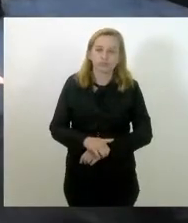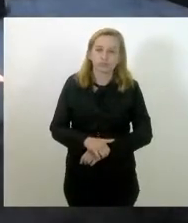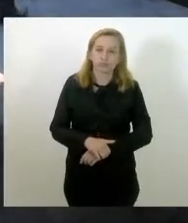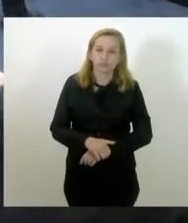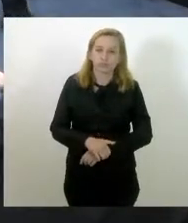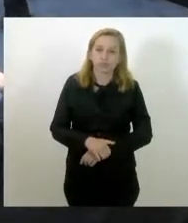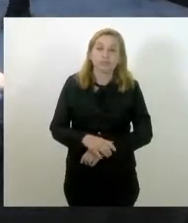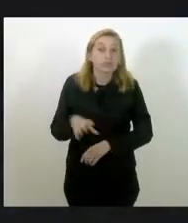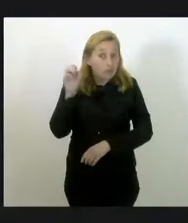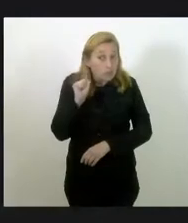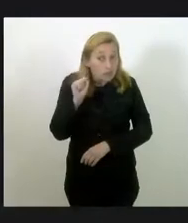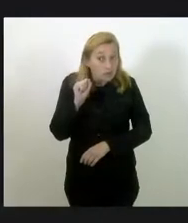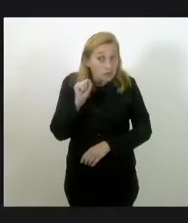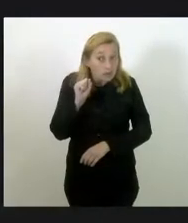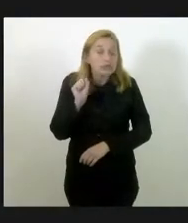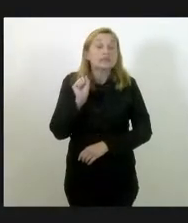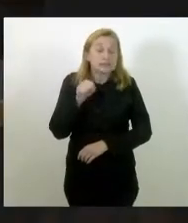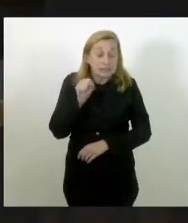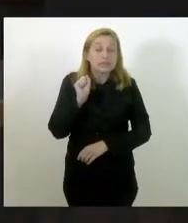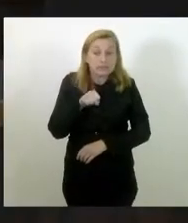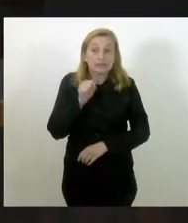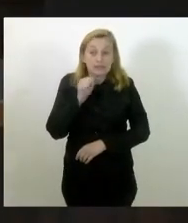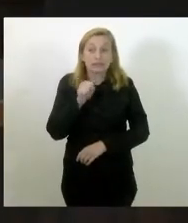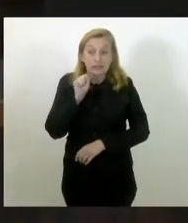Está ouvindo aí? Está me ouvindo? Agora sim.